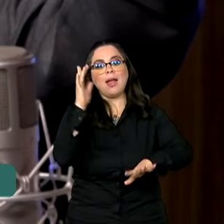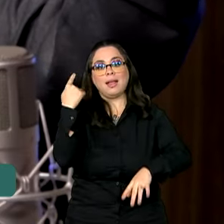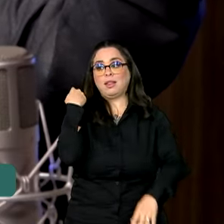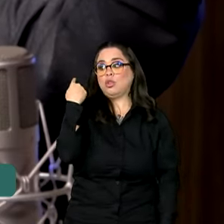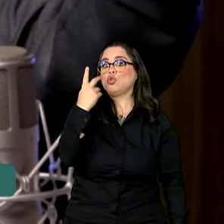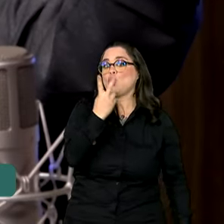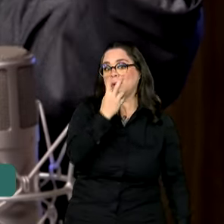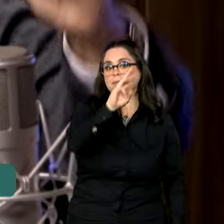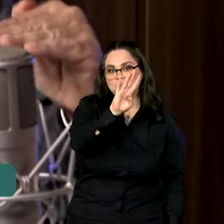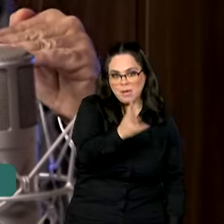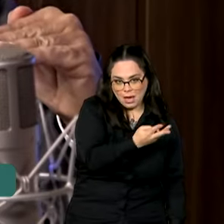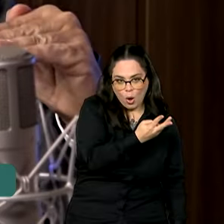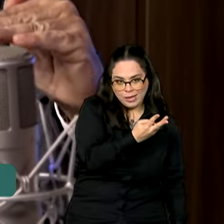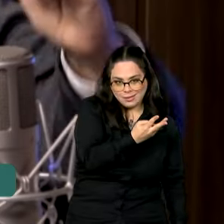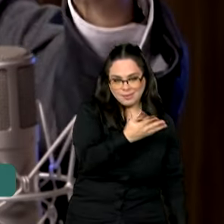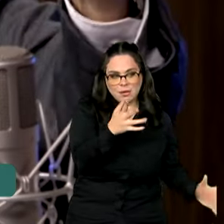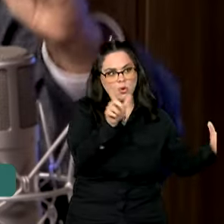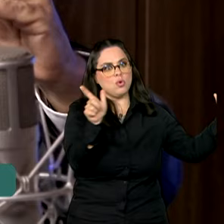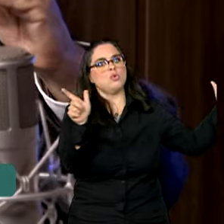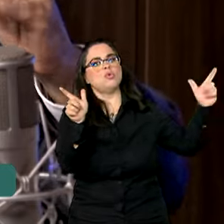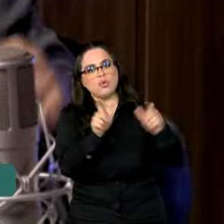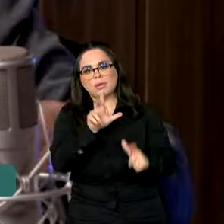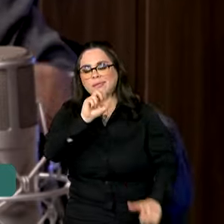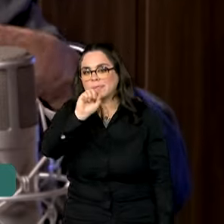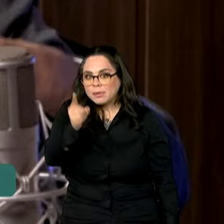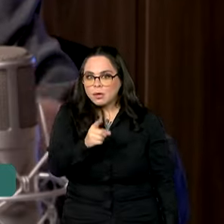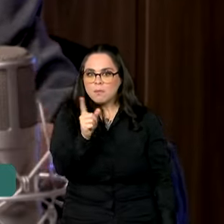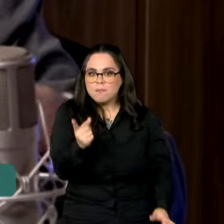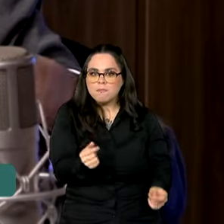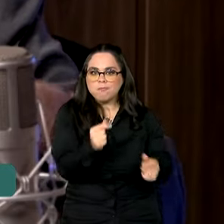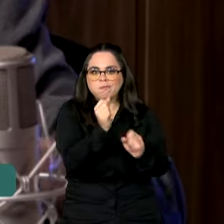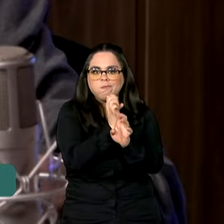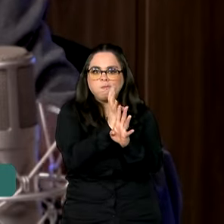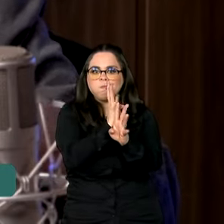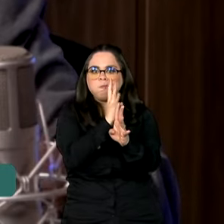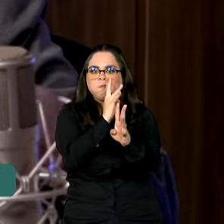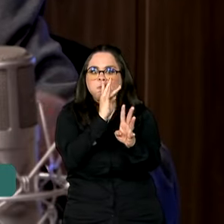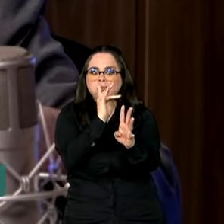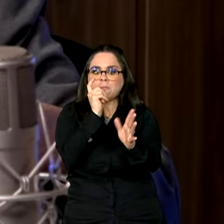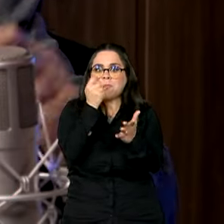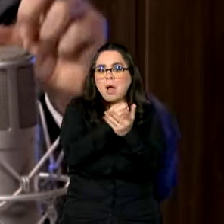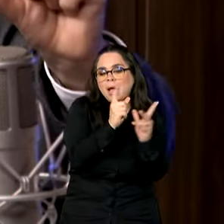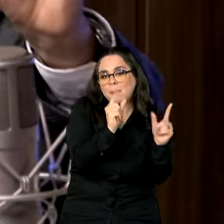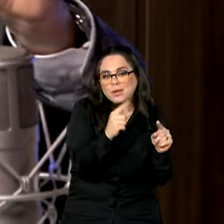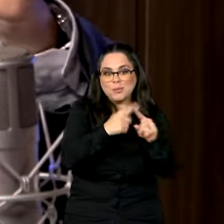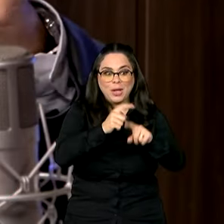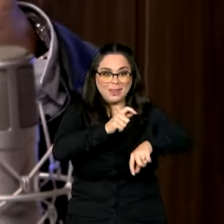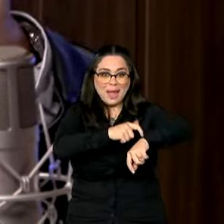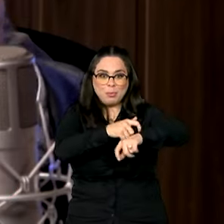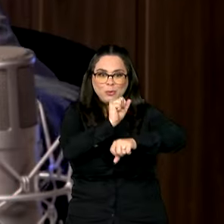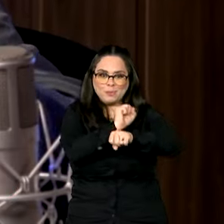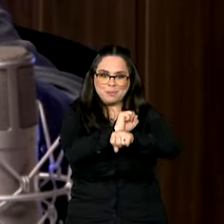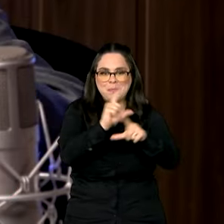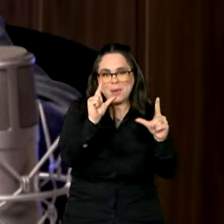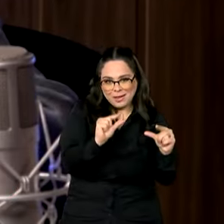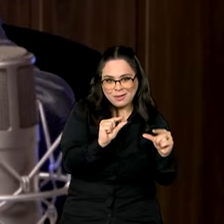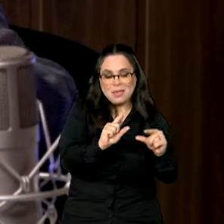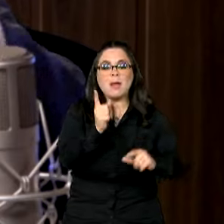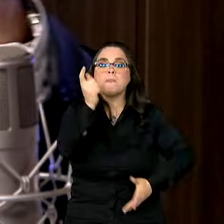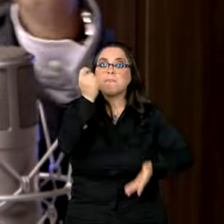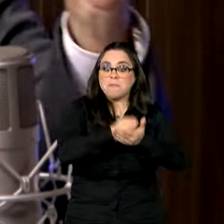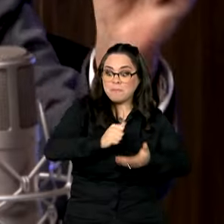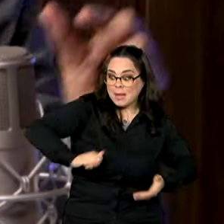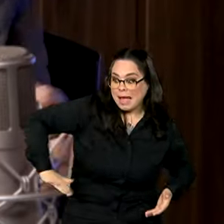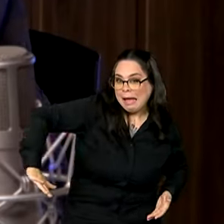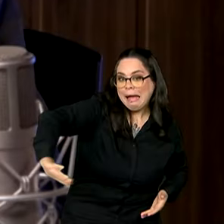e 400 mil pessoas na fila, hoje tem 500 mil, você tem menor volume de gente sendo paga. Você está diminuindo o custo